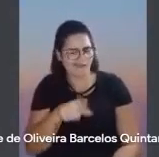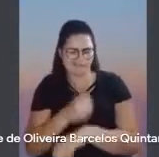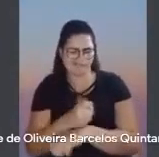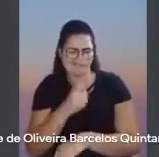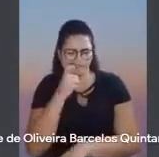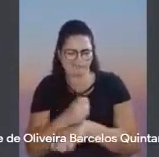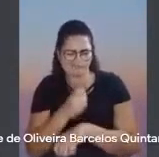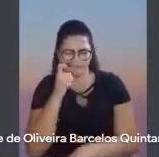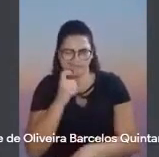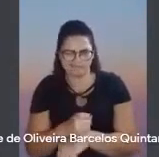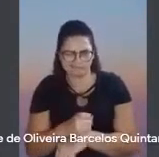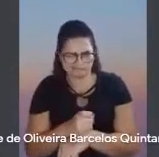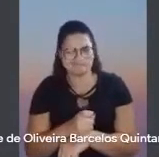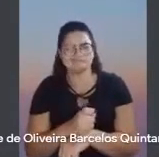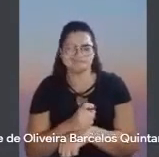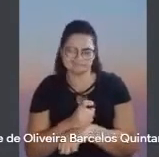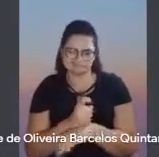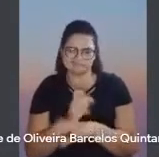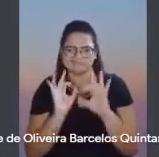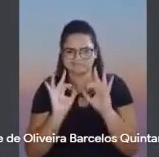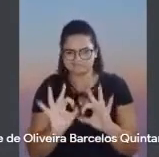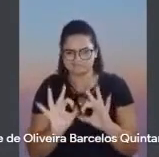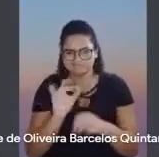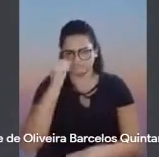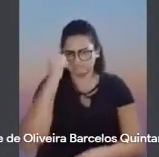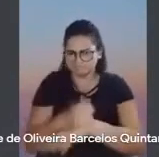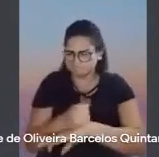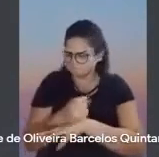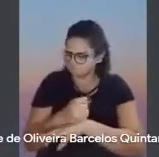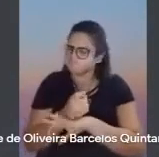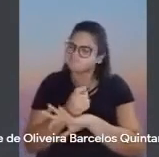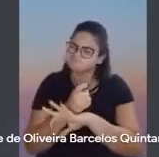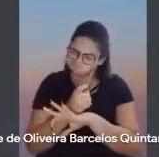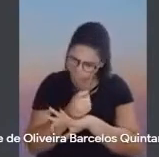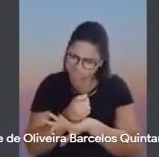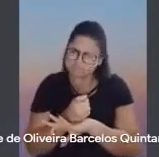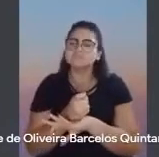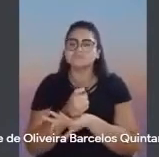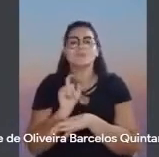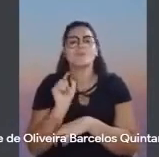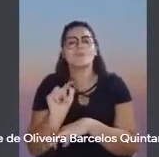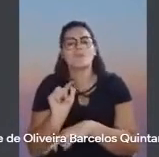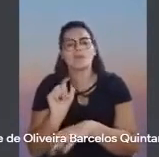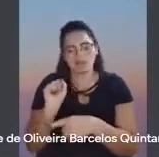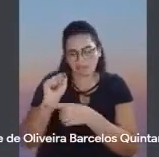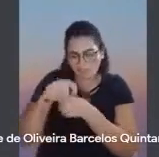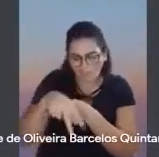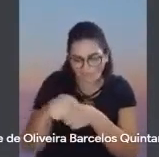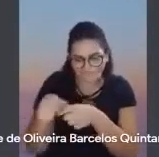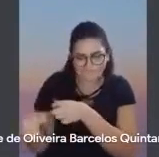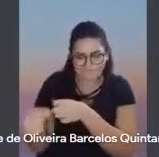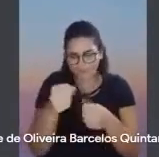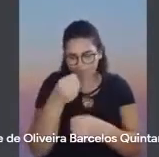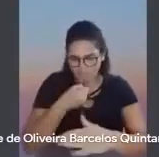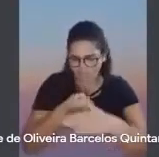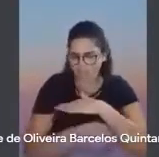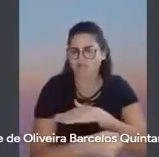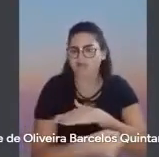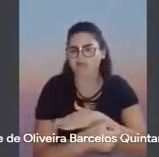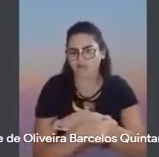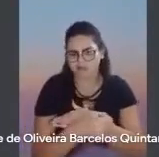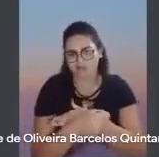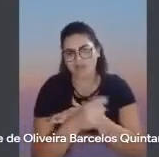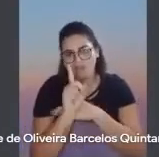triunfante. Imbecis triunfantes tomaram o poder através de um golpe que